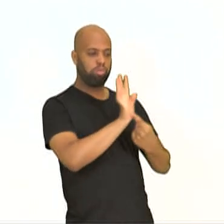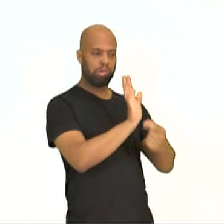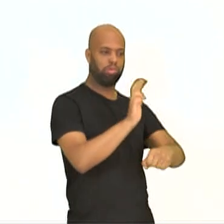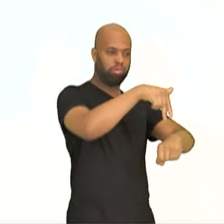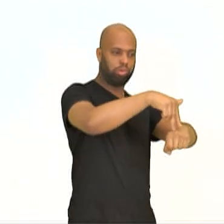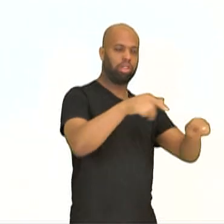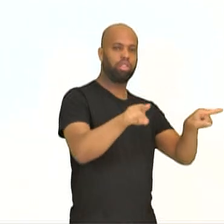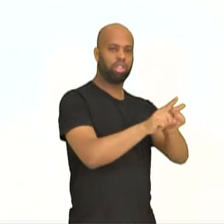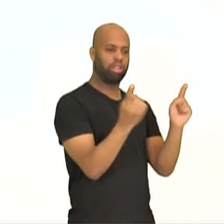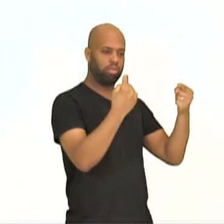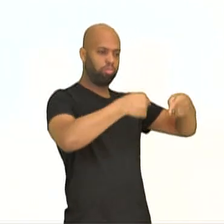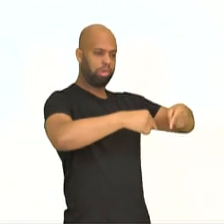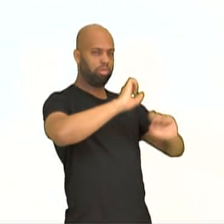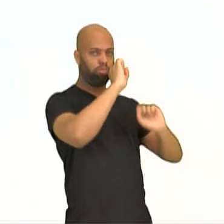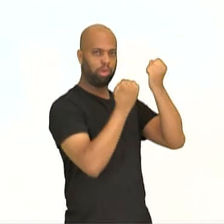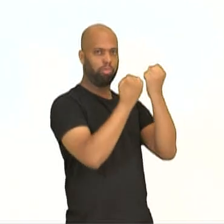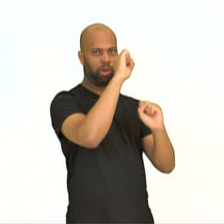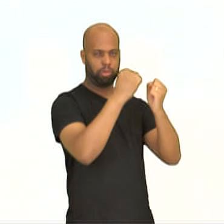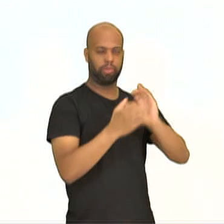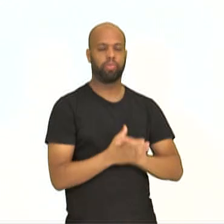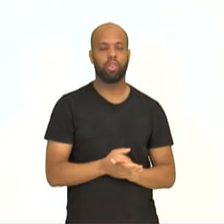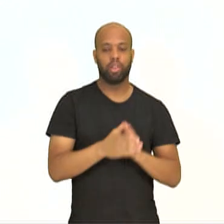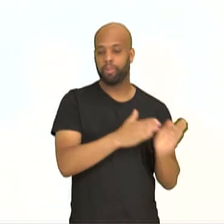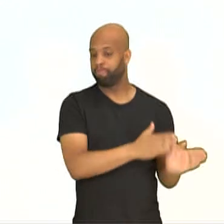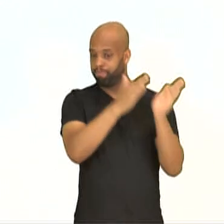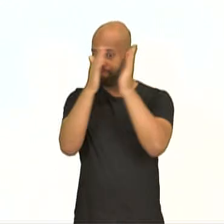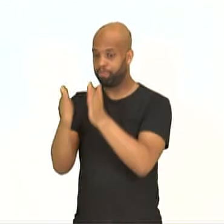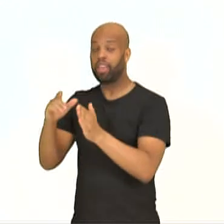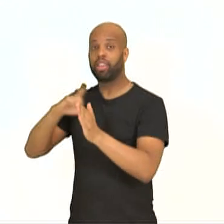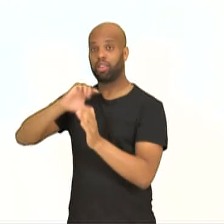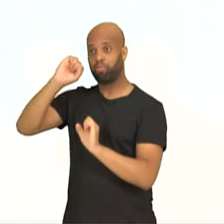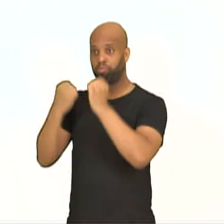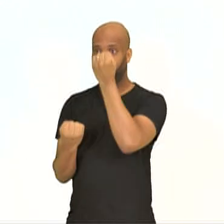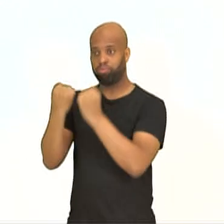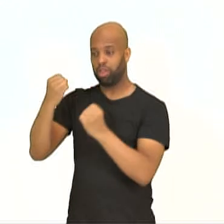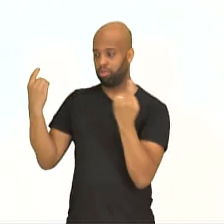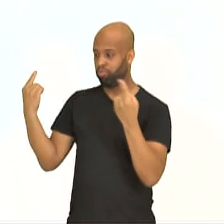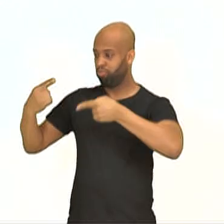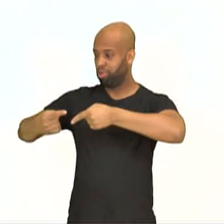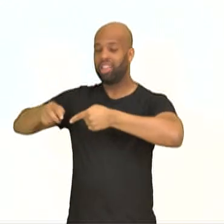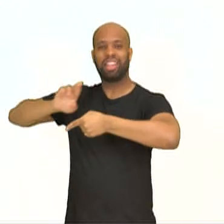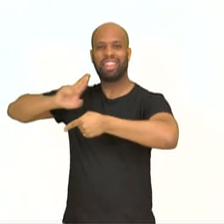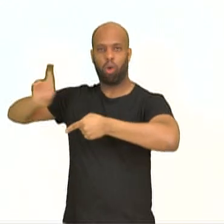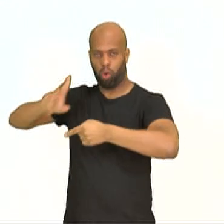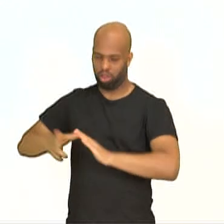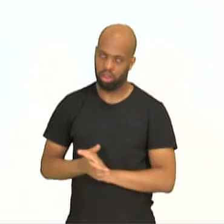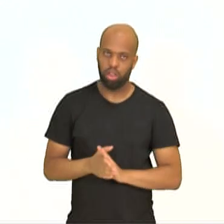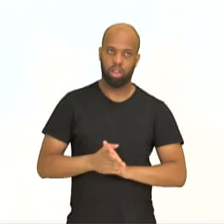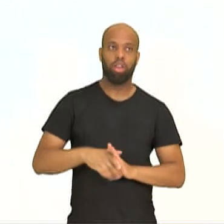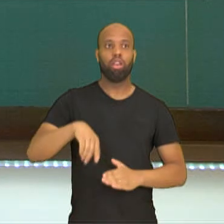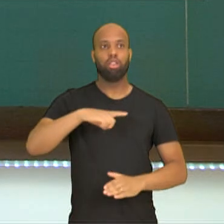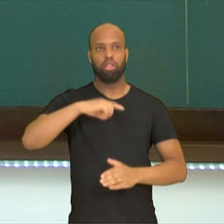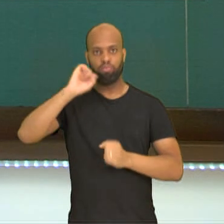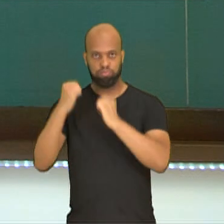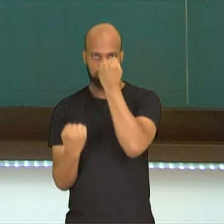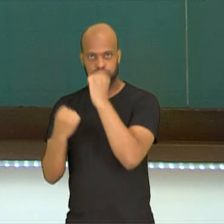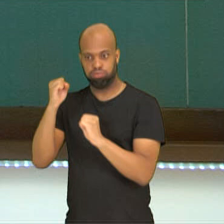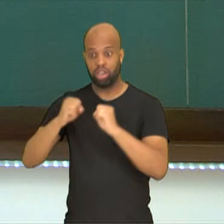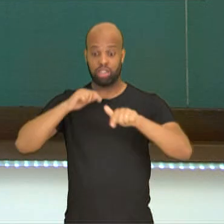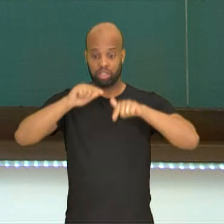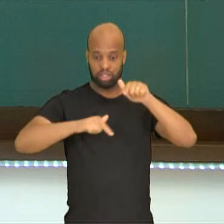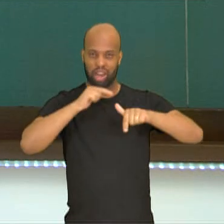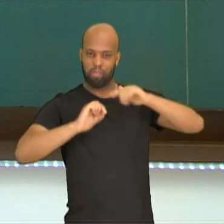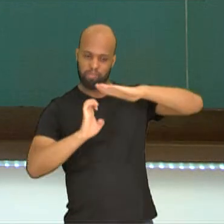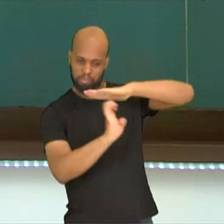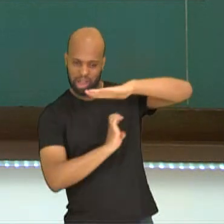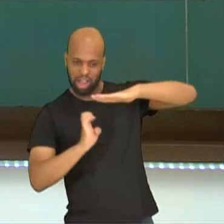e dessas competições de ginástica. Mas nós também temos as ginásticas não competitivas, entre elas a ginástica laboral,